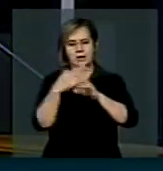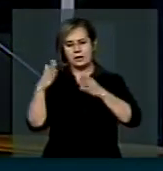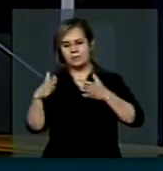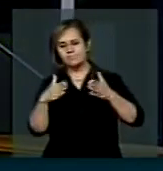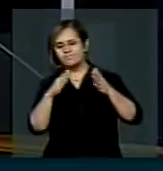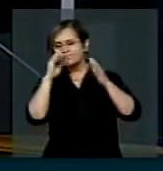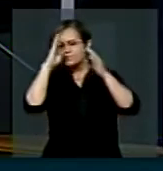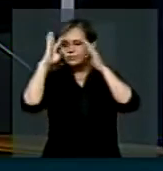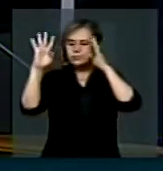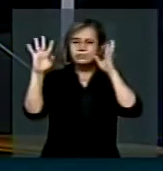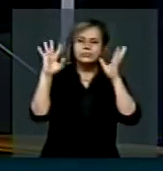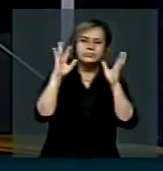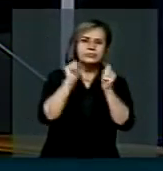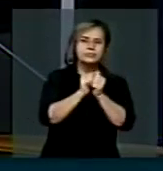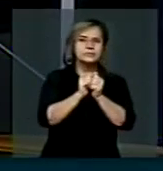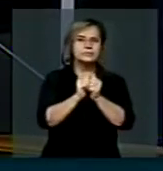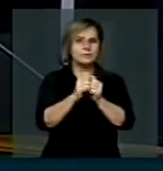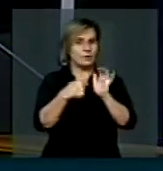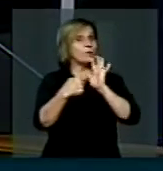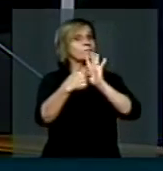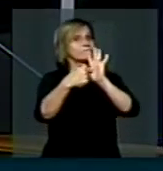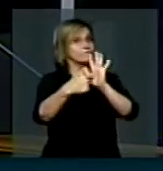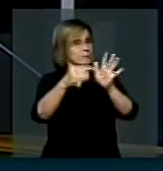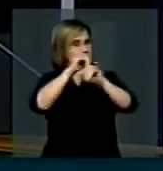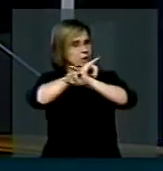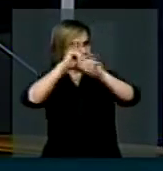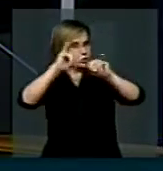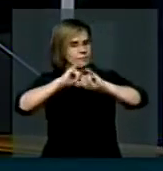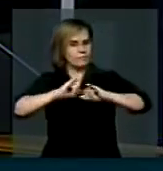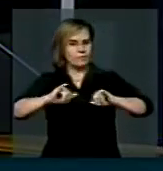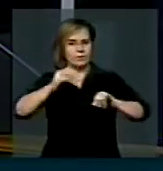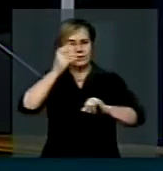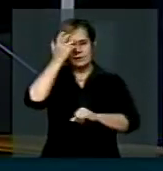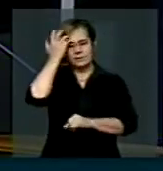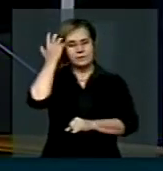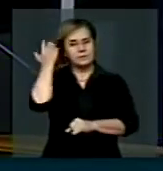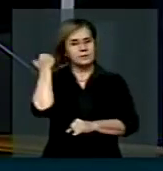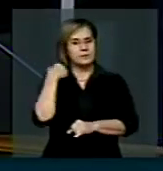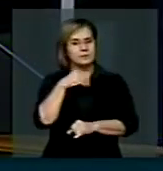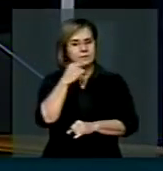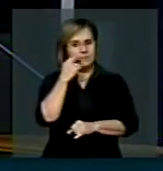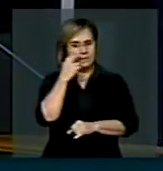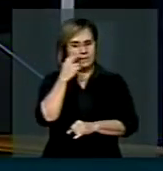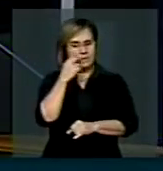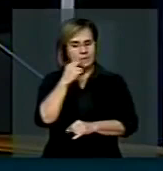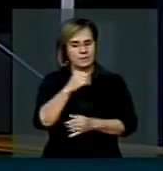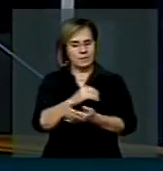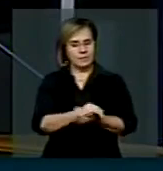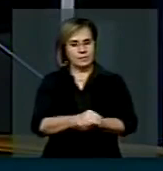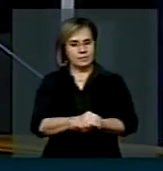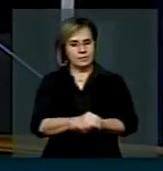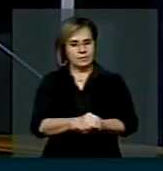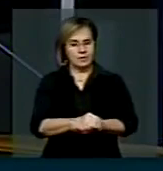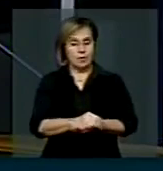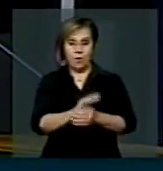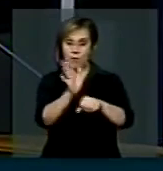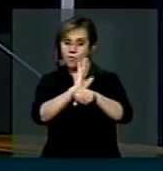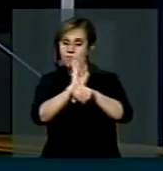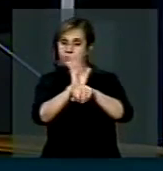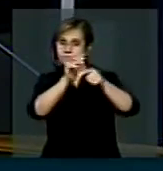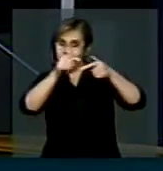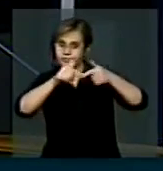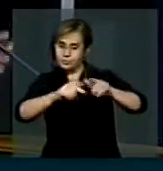tão sonhada, nós vamos estar mostrando, divulgando um vídeo